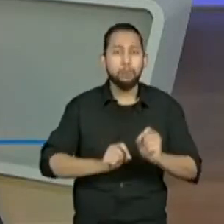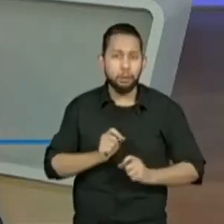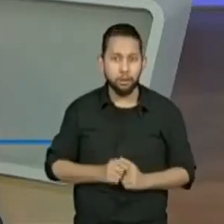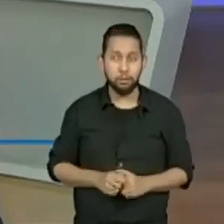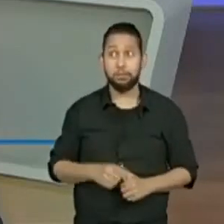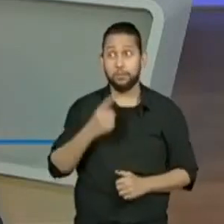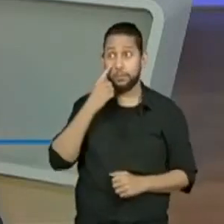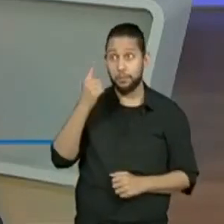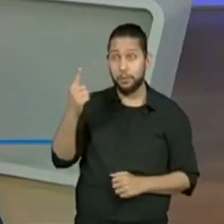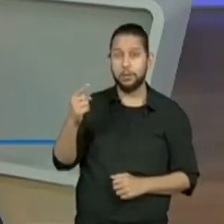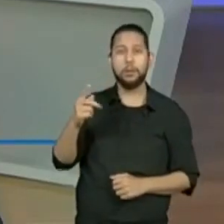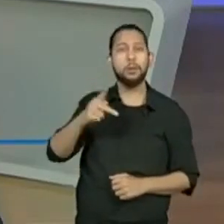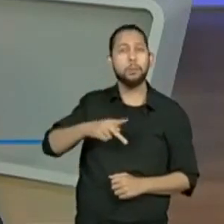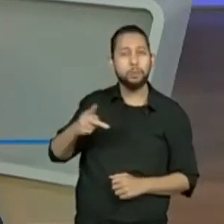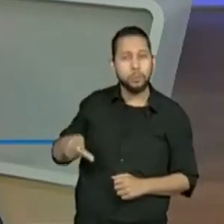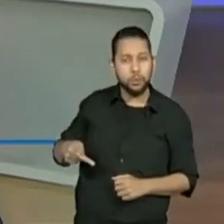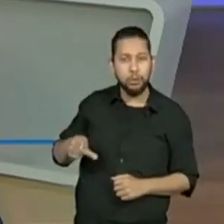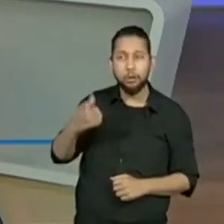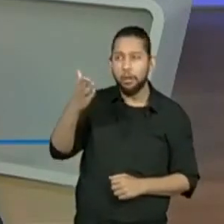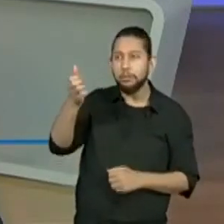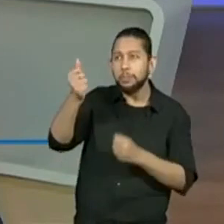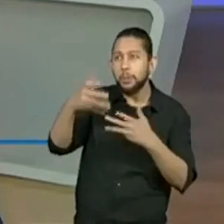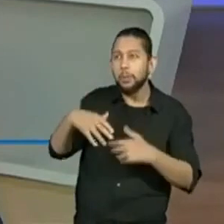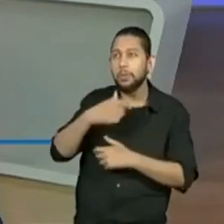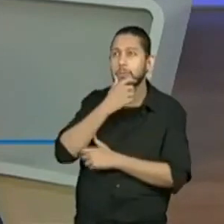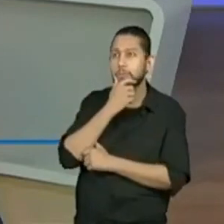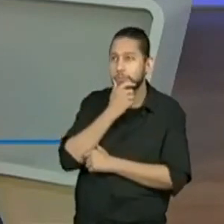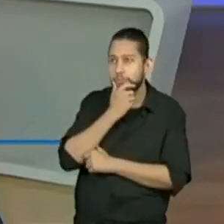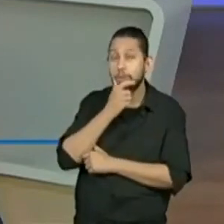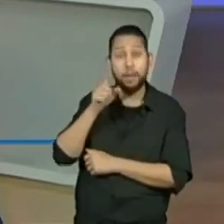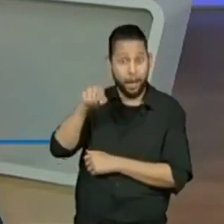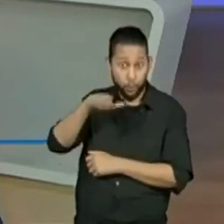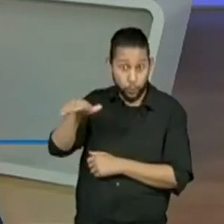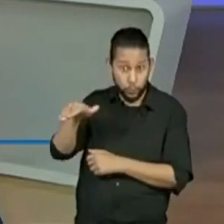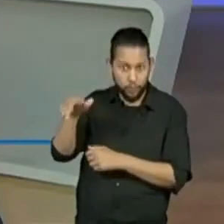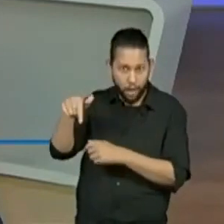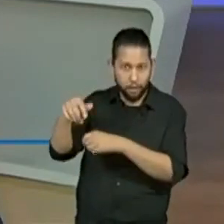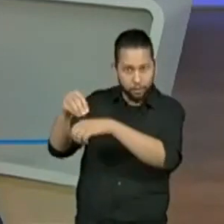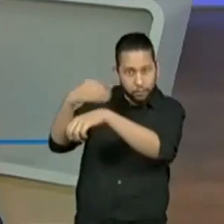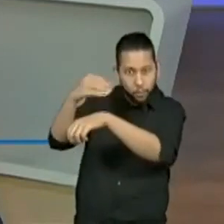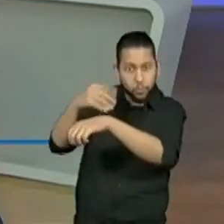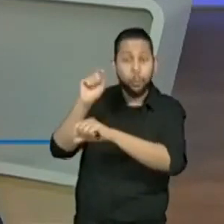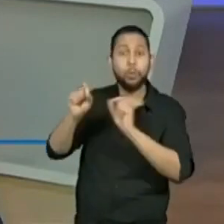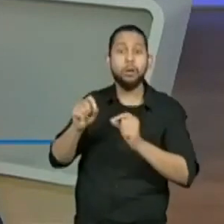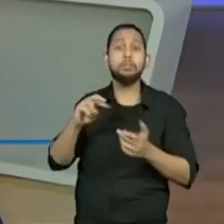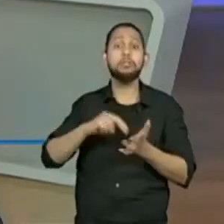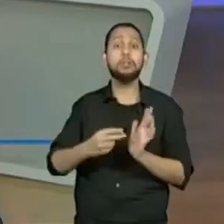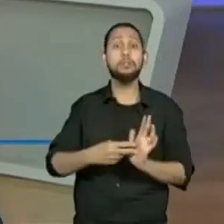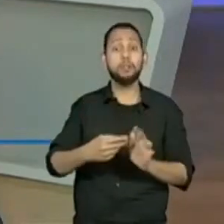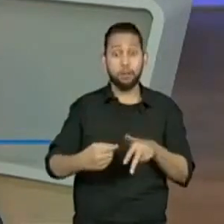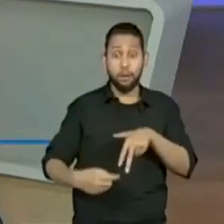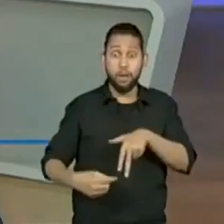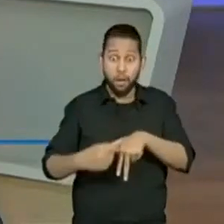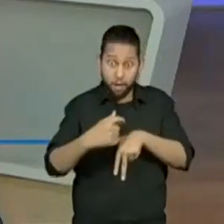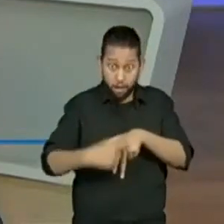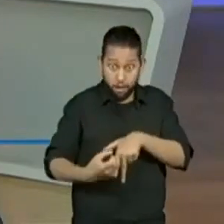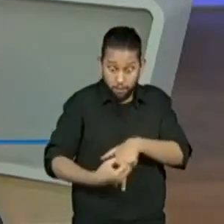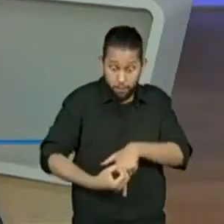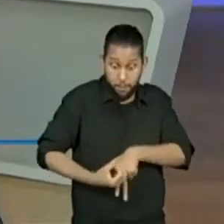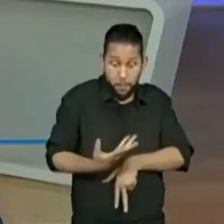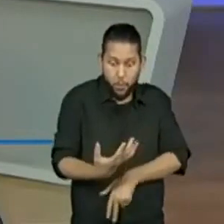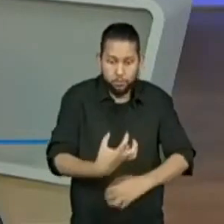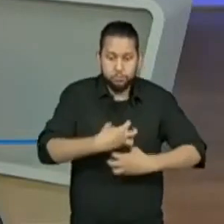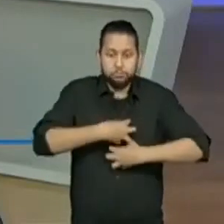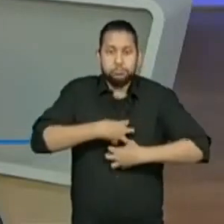professora Estela colocou que os alunos estão dizendo que tem a ver com a emoção do poema. O